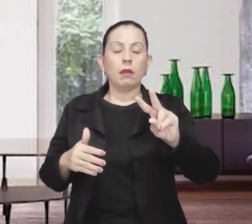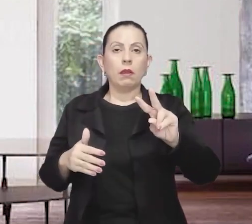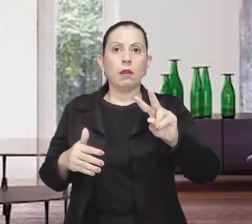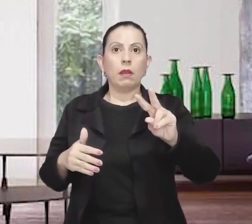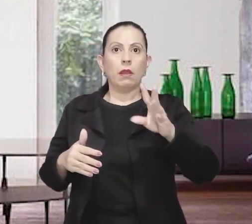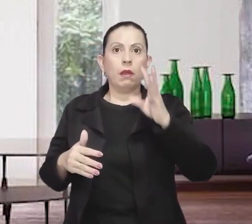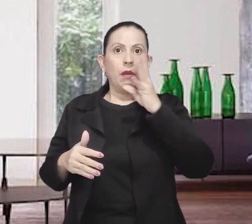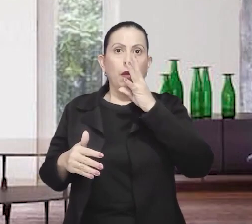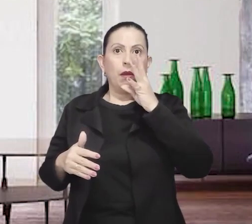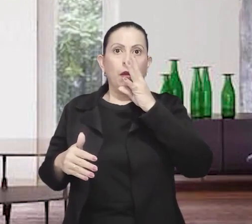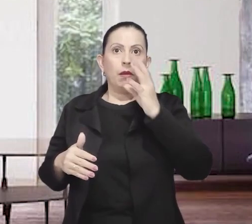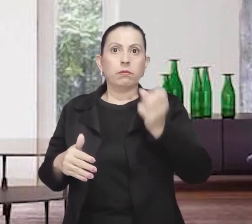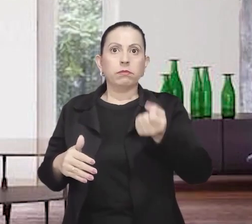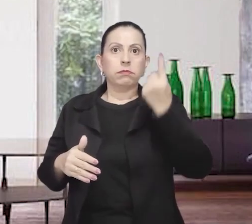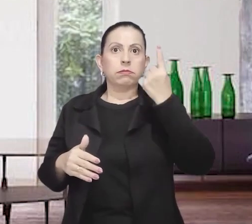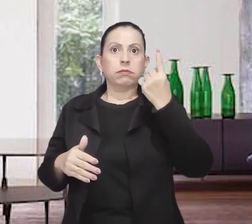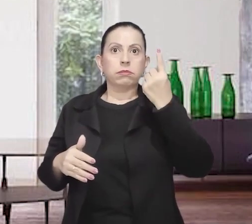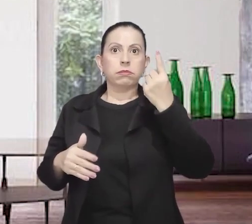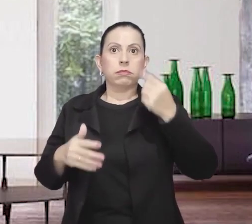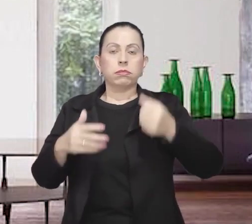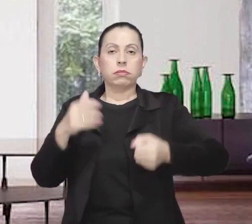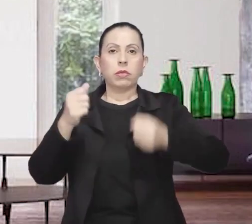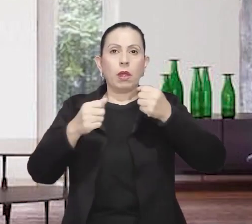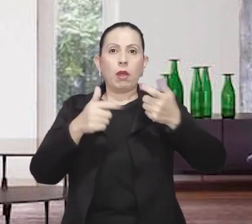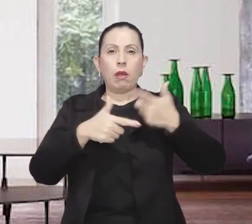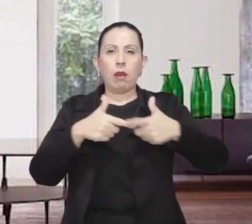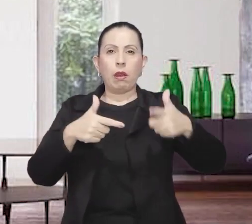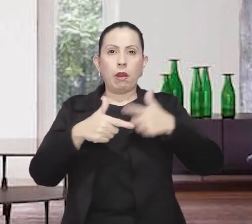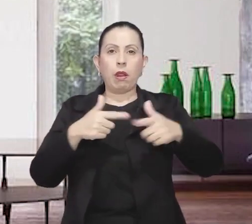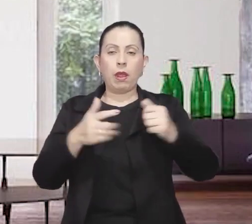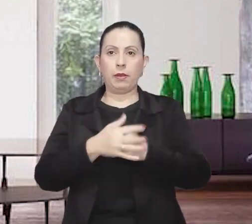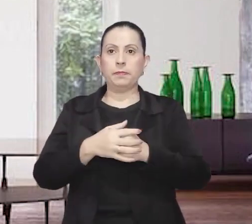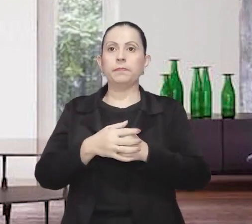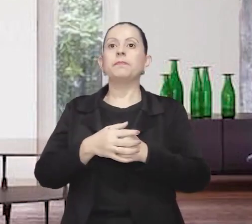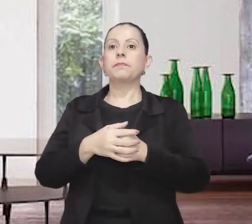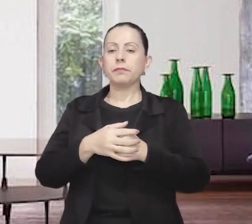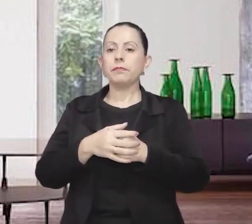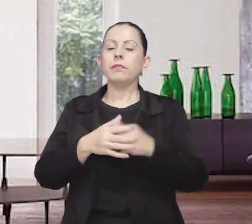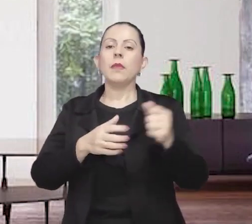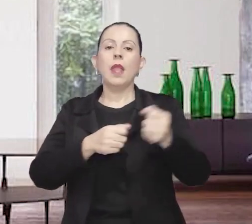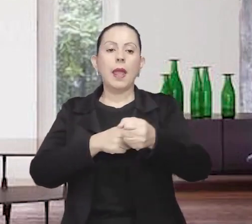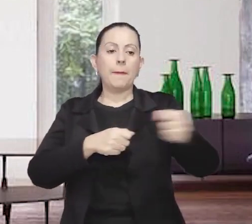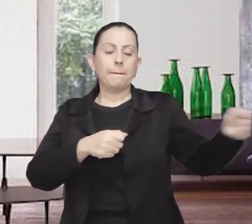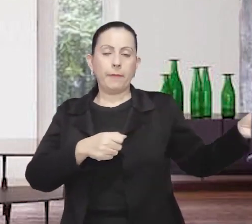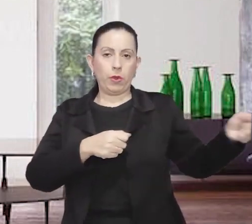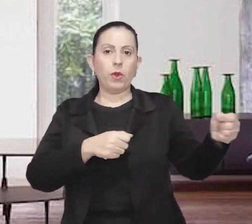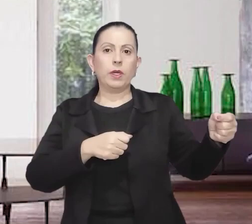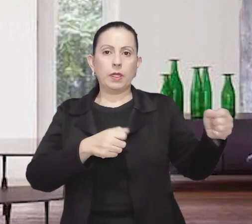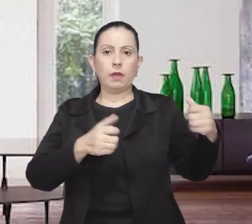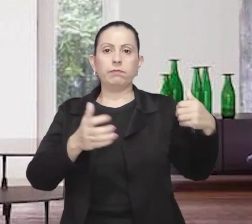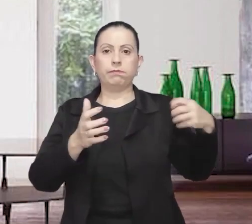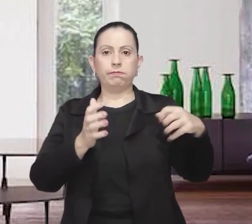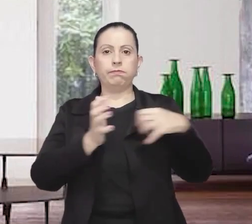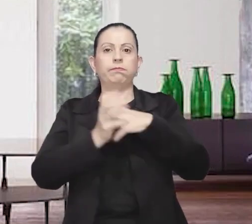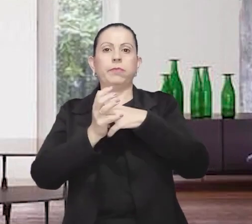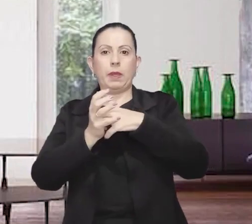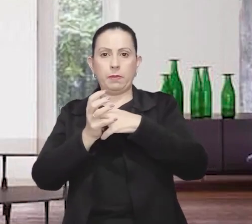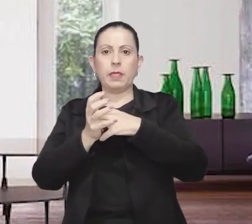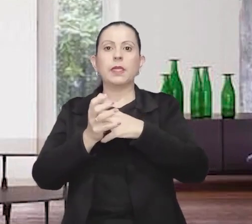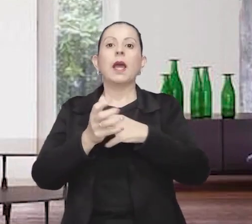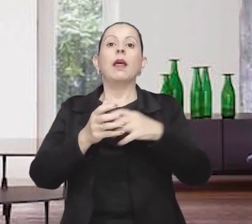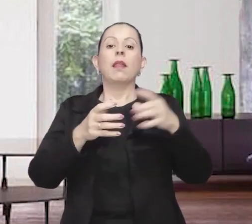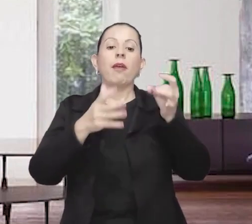estrago do seu veículo. A porta de trás estava amassada e cacos de vidro ainda caíam da janela.